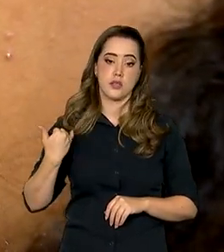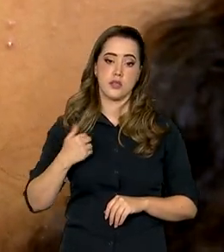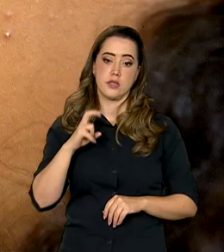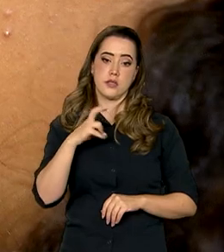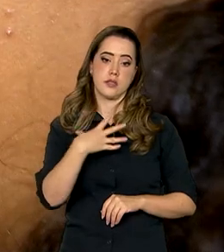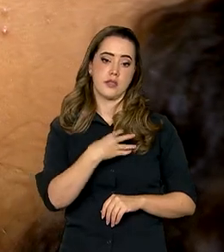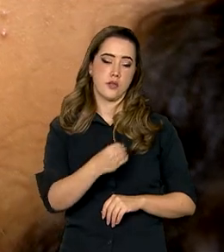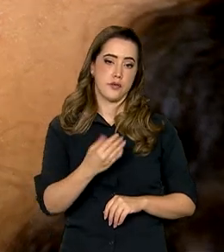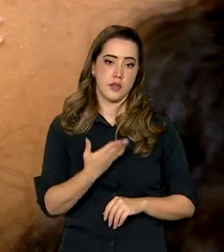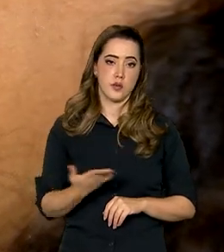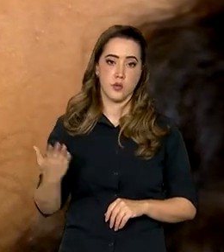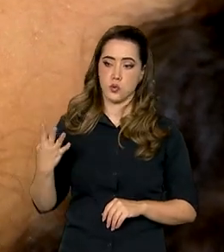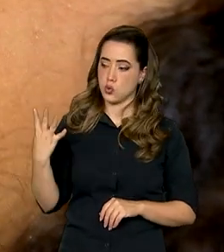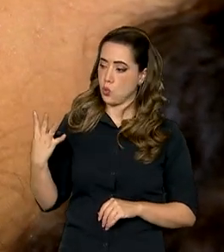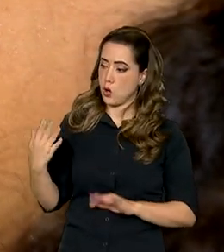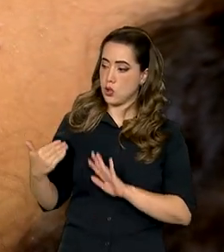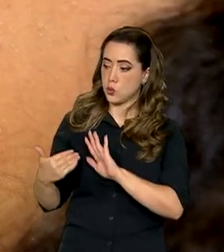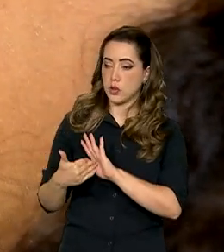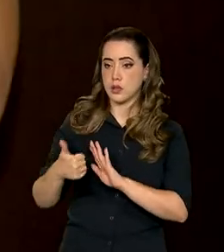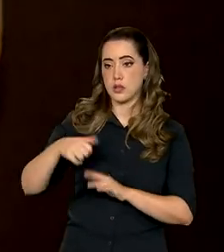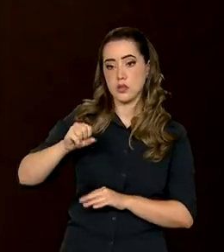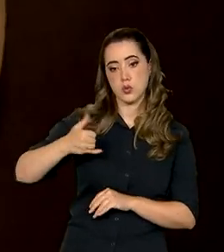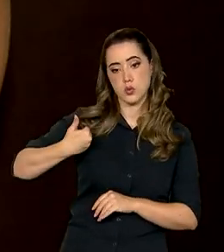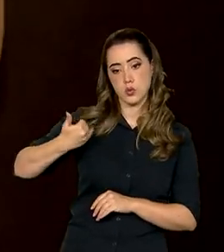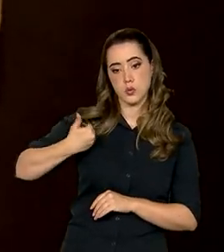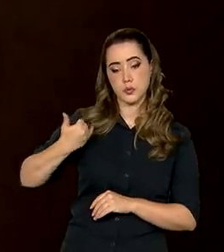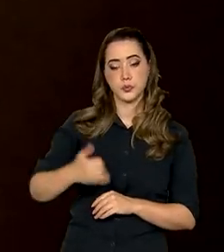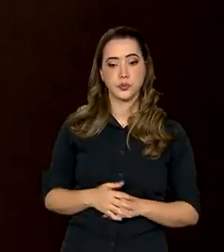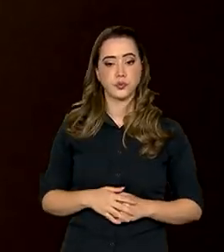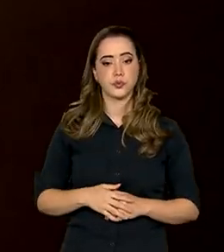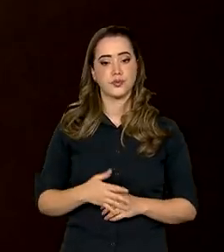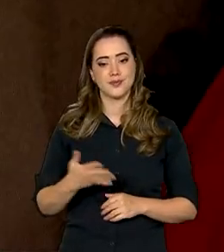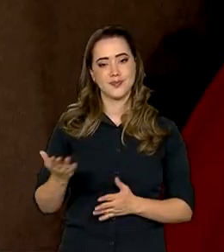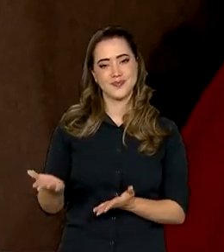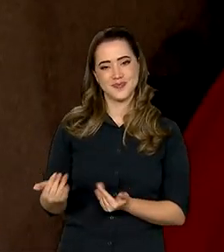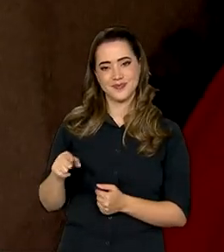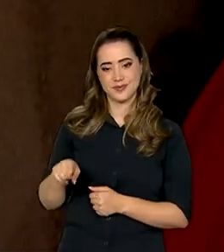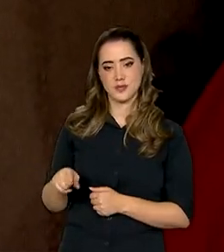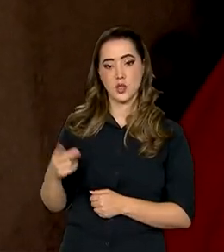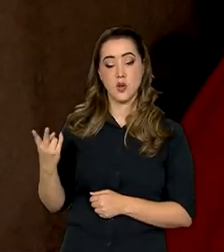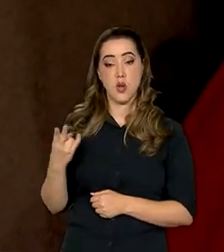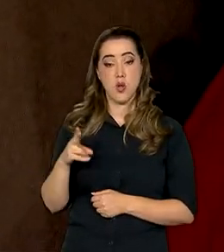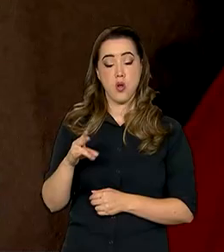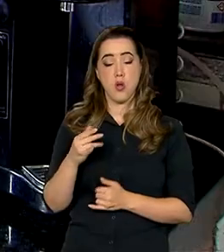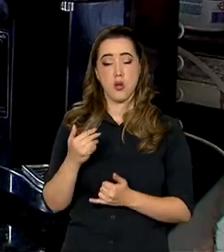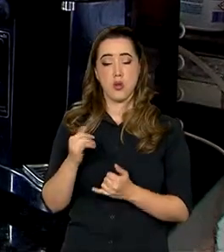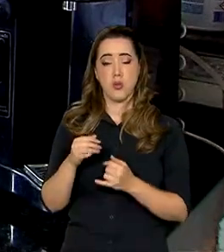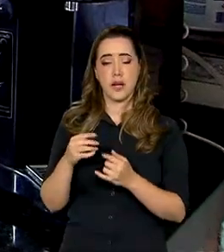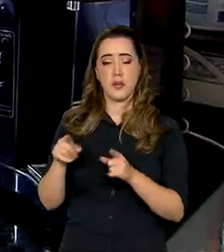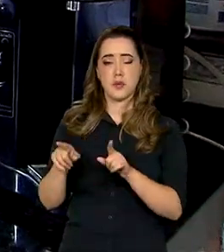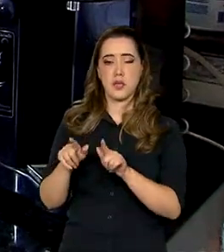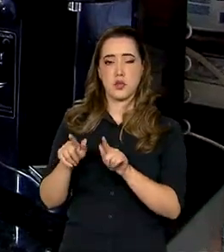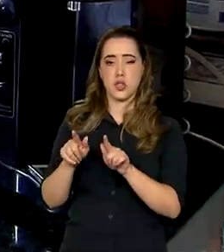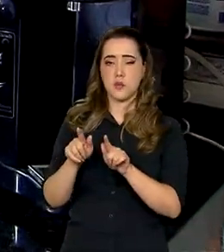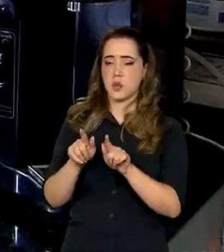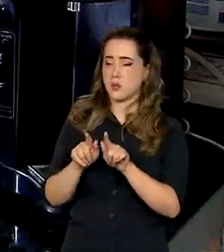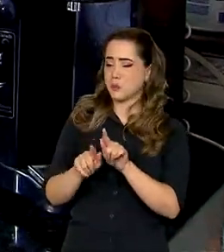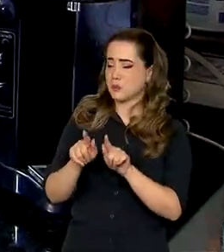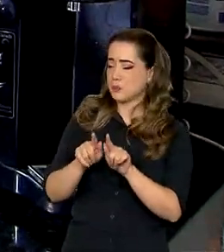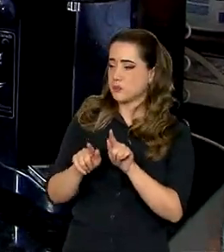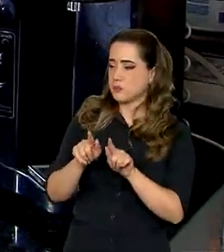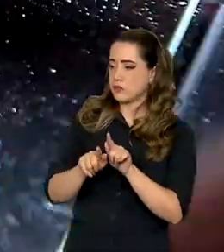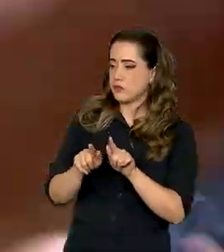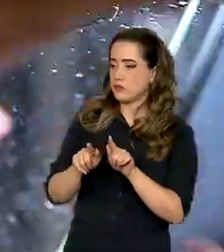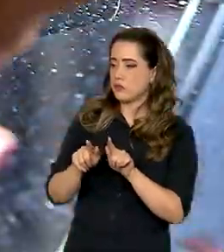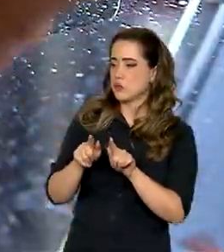idades entre 4 e 18 anos. Os caçulas são gêmeos. A vida dessa dona de casa aqui na